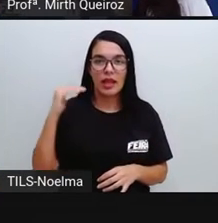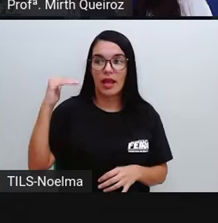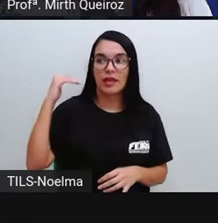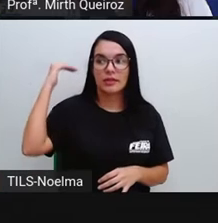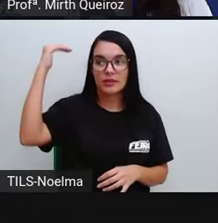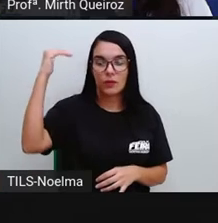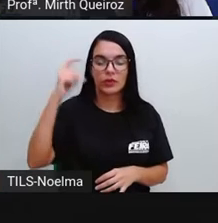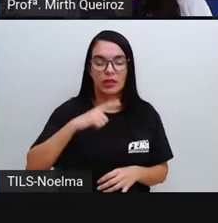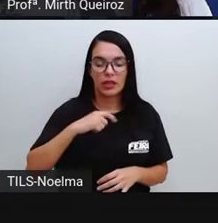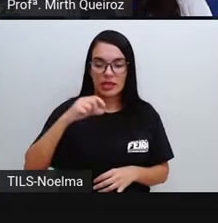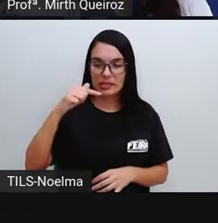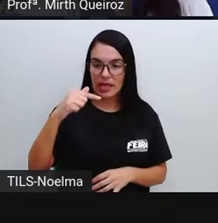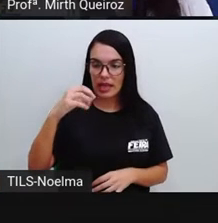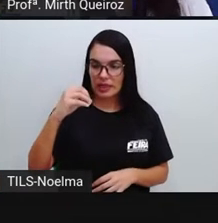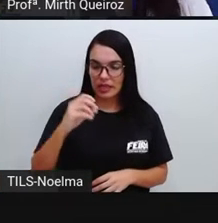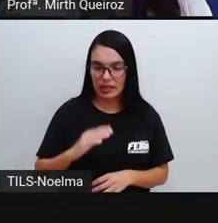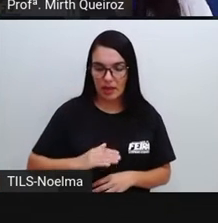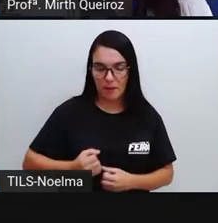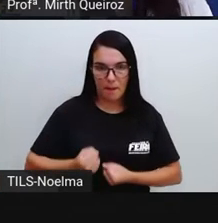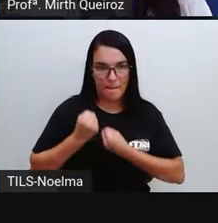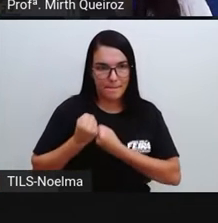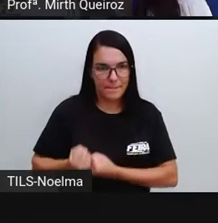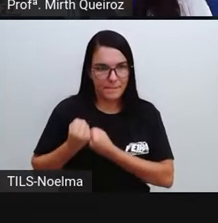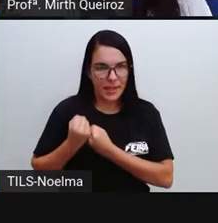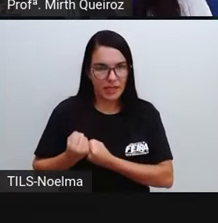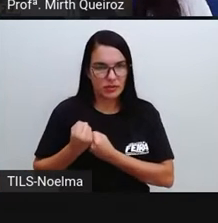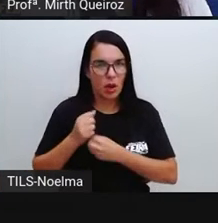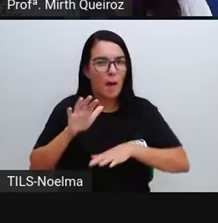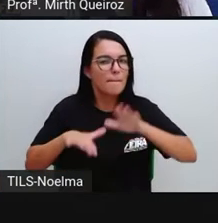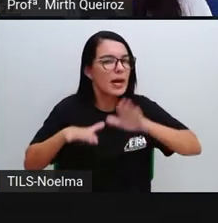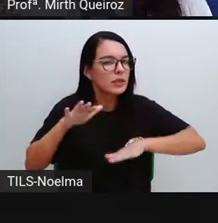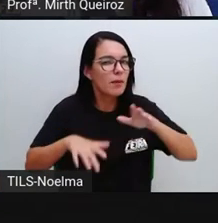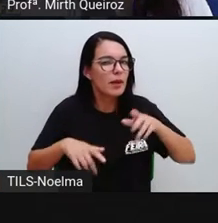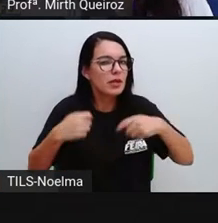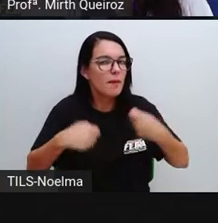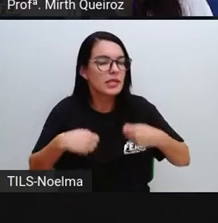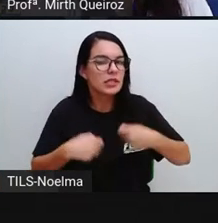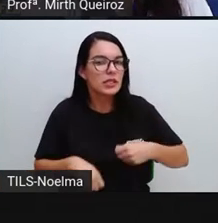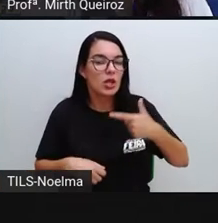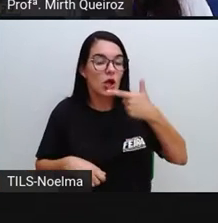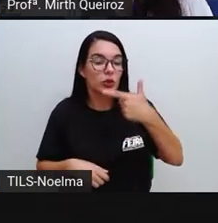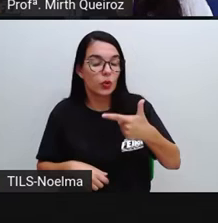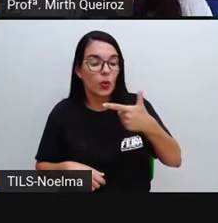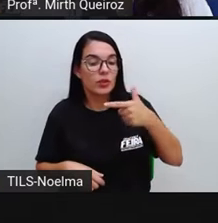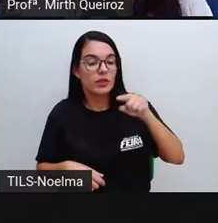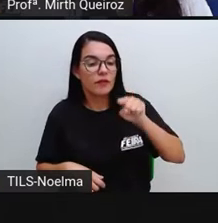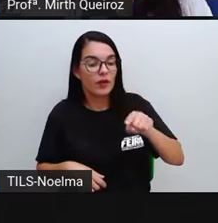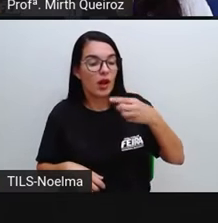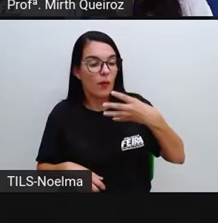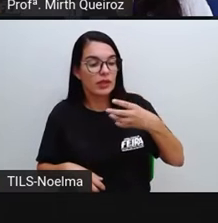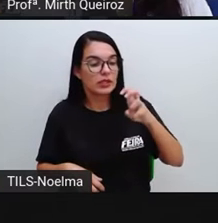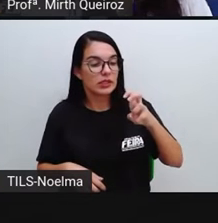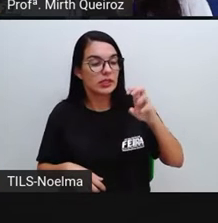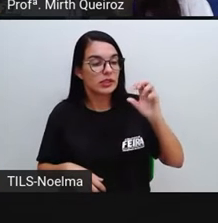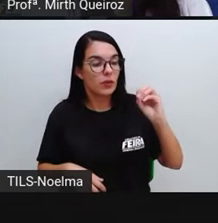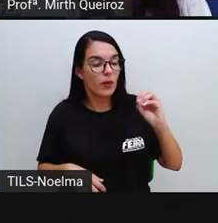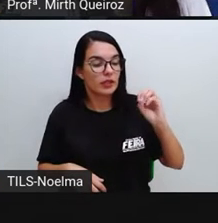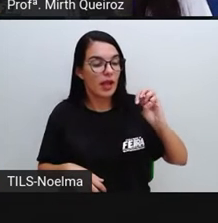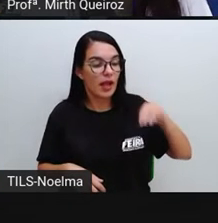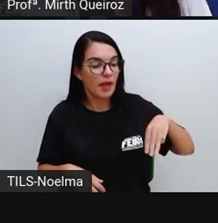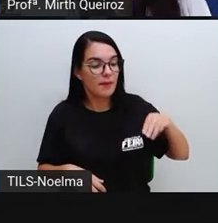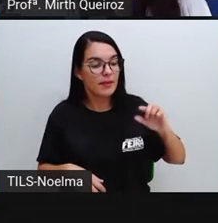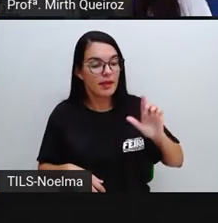pesa 70 quilos Ela deve ingerir cerca de 2.450 ml